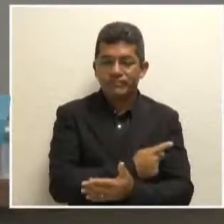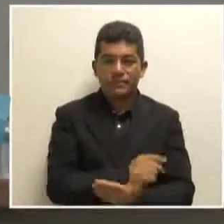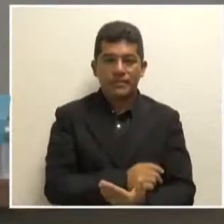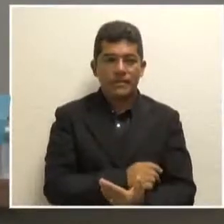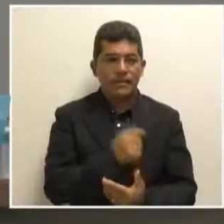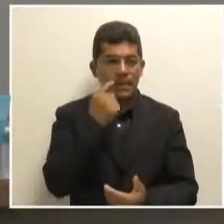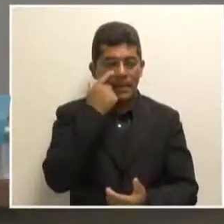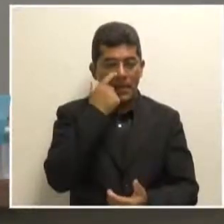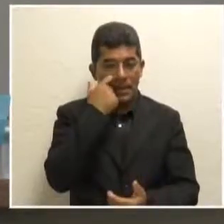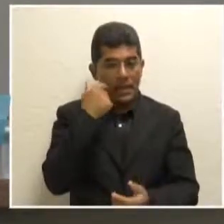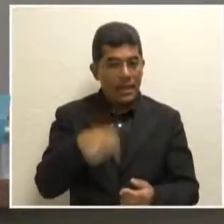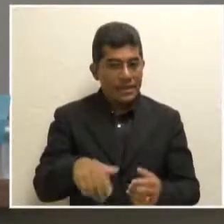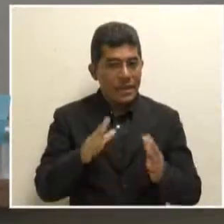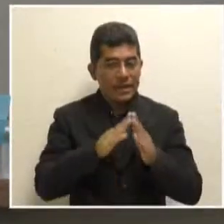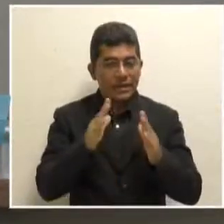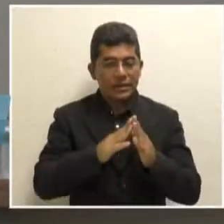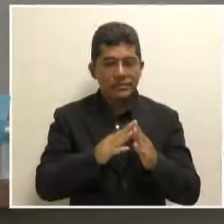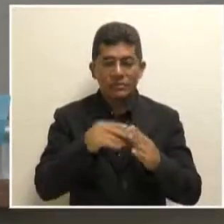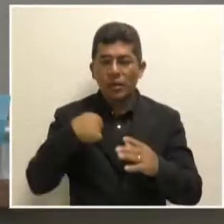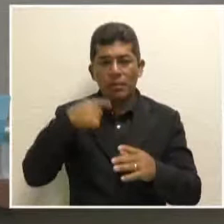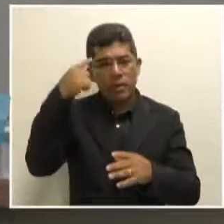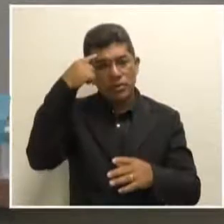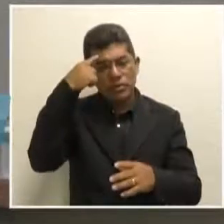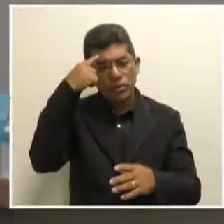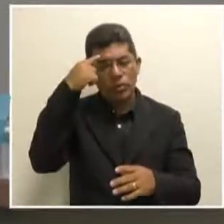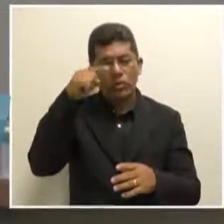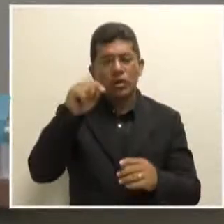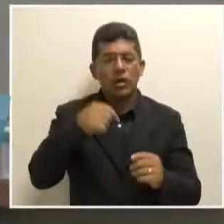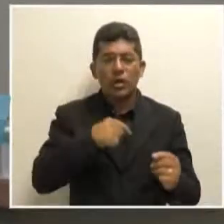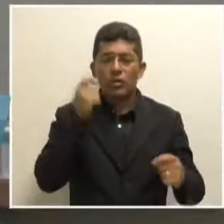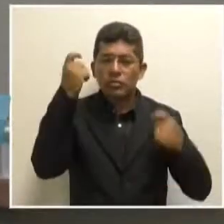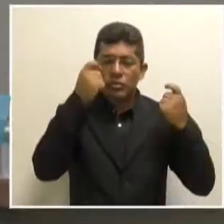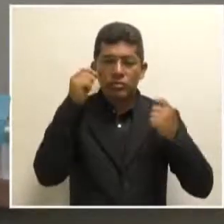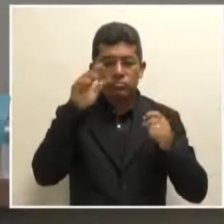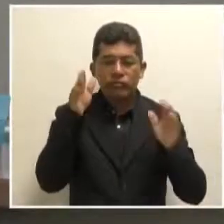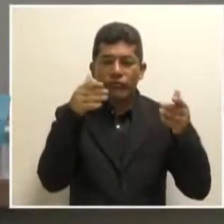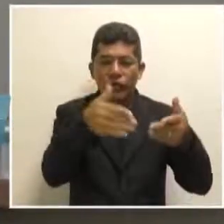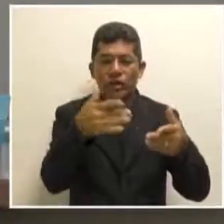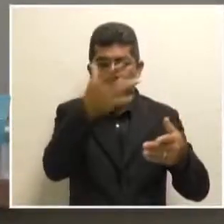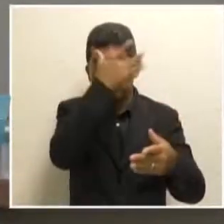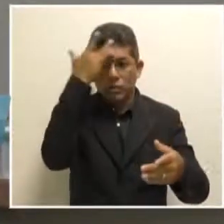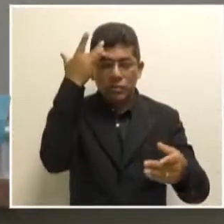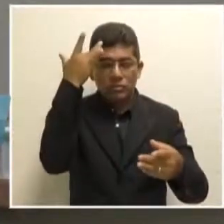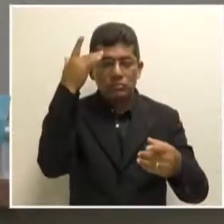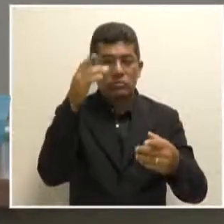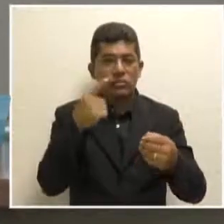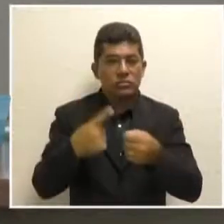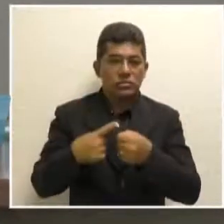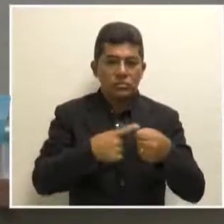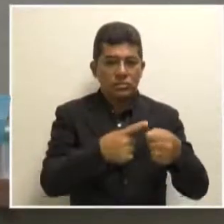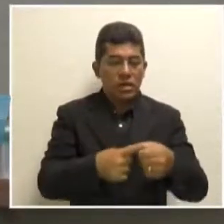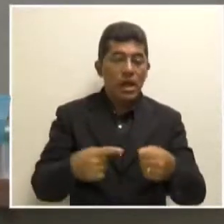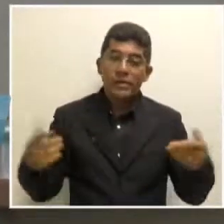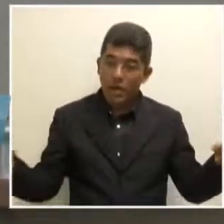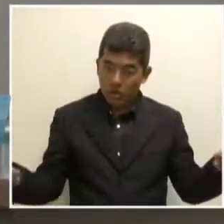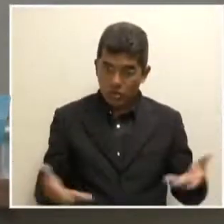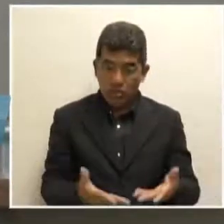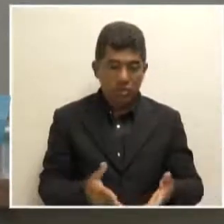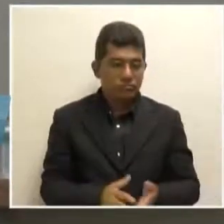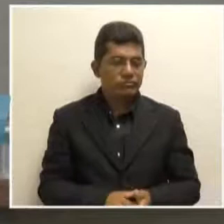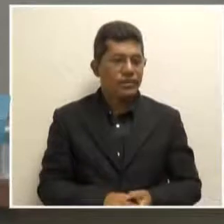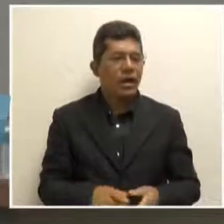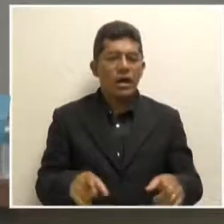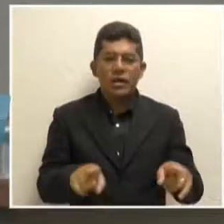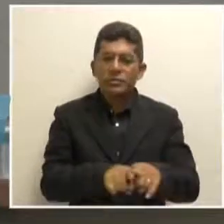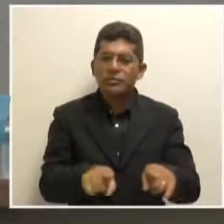legalizado por essa casa, que não pensou nos irmãos do interior, dos municípios. E agora estamos vendo as